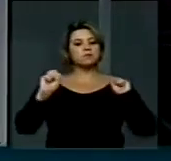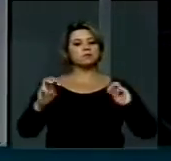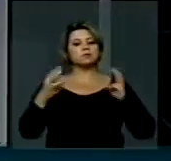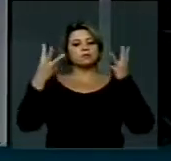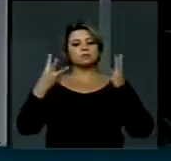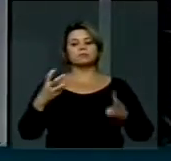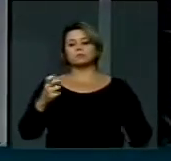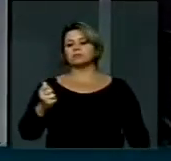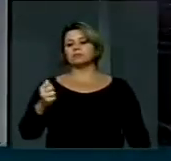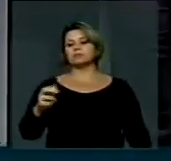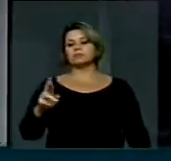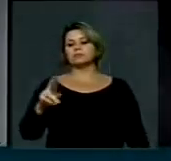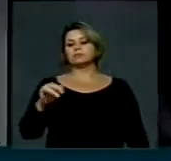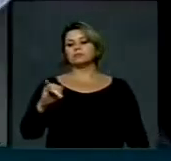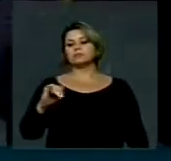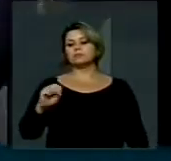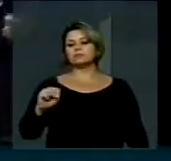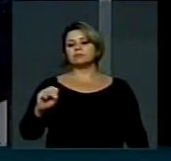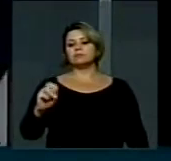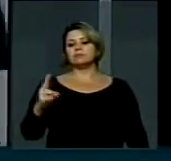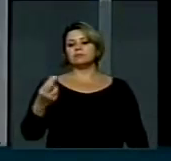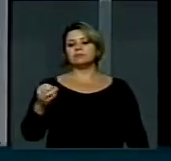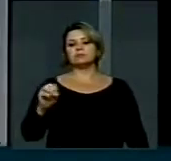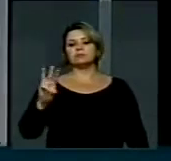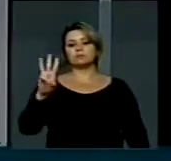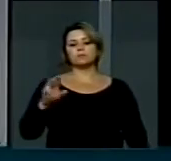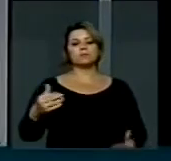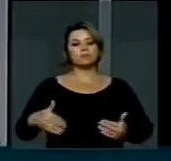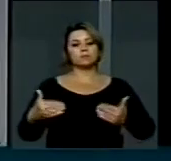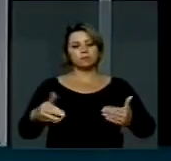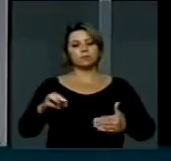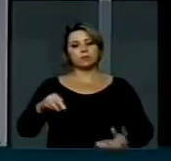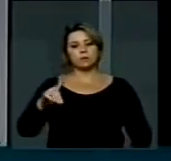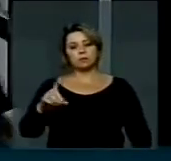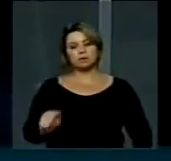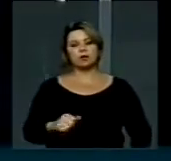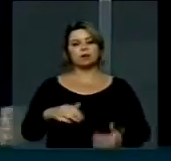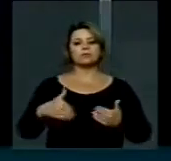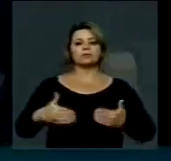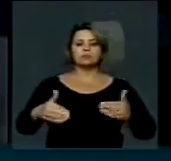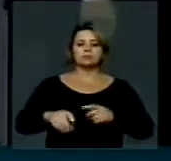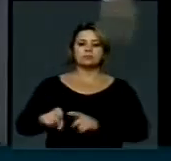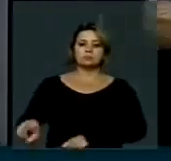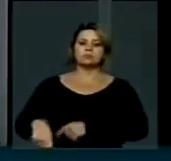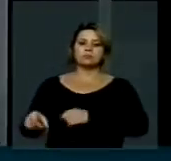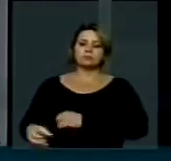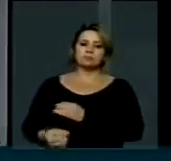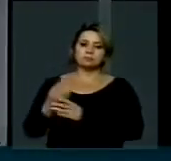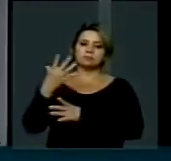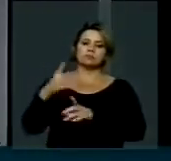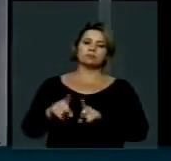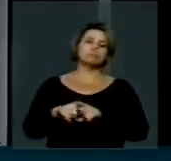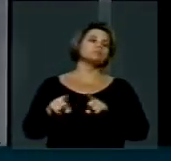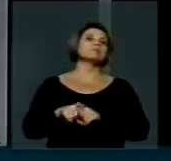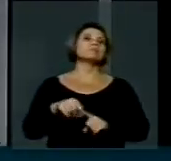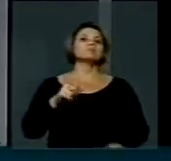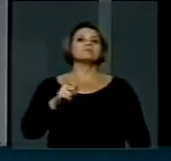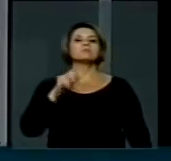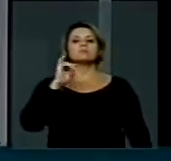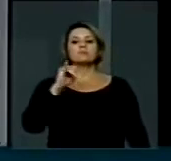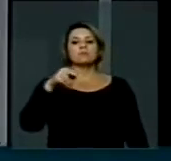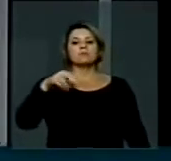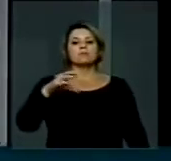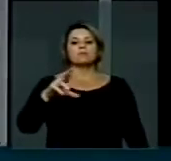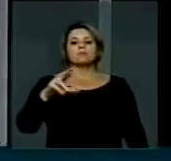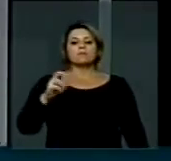importante, lá esteve o MDA, esteve o Ministério da Agricultura, o INCRA através de seu presidente e observaram